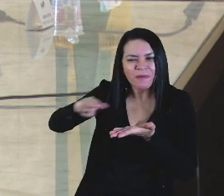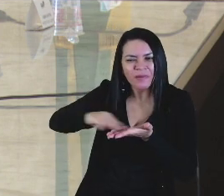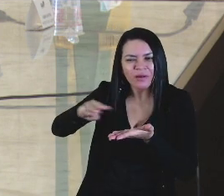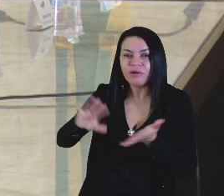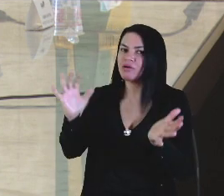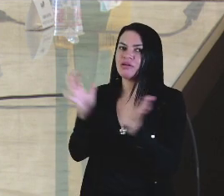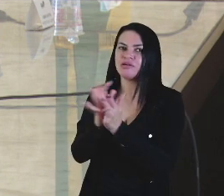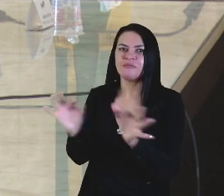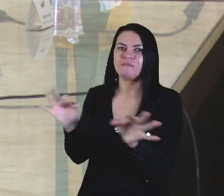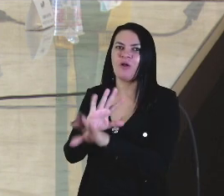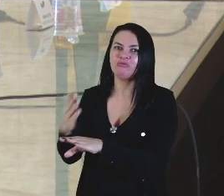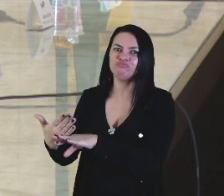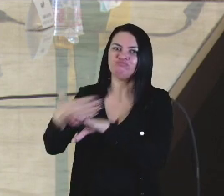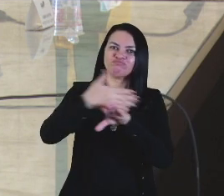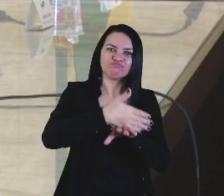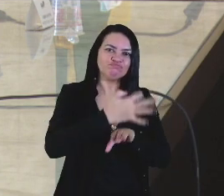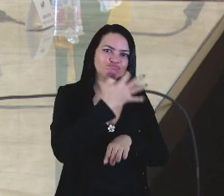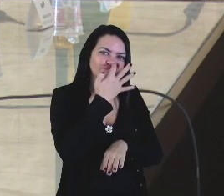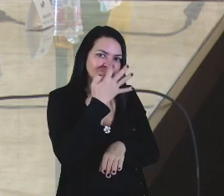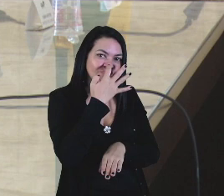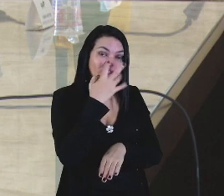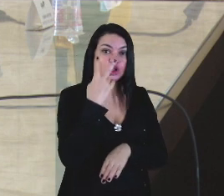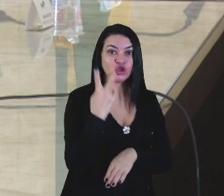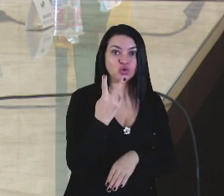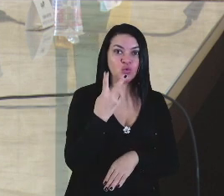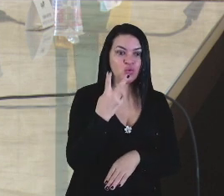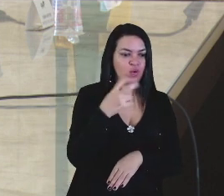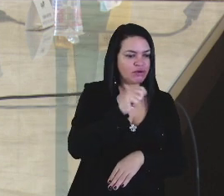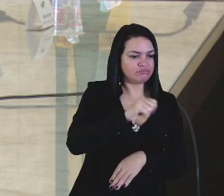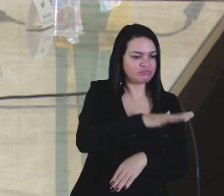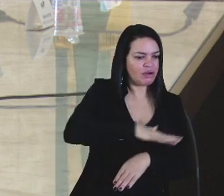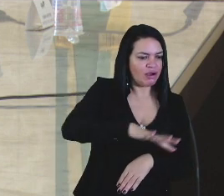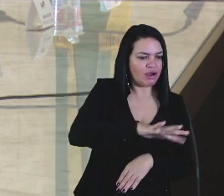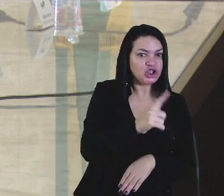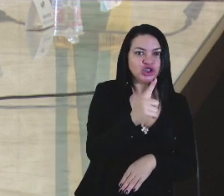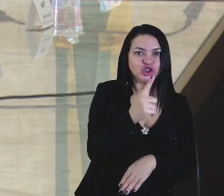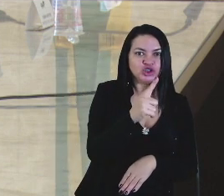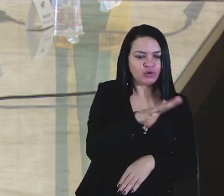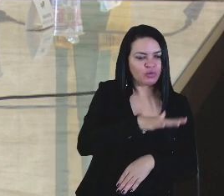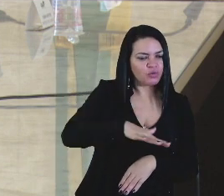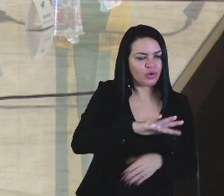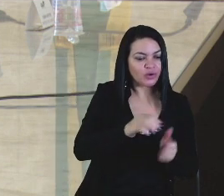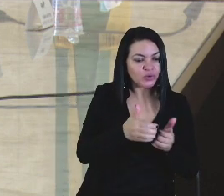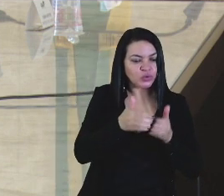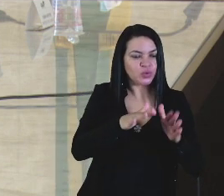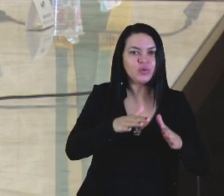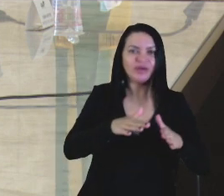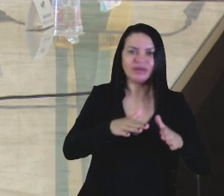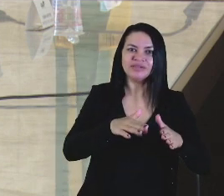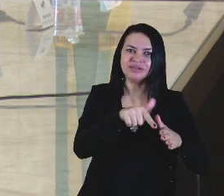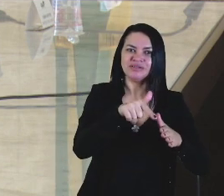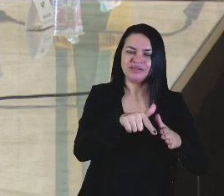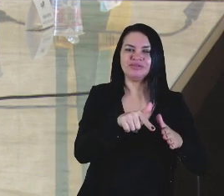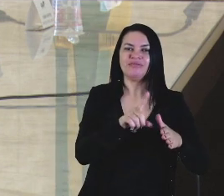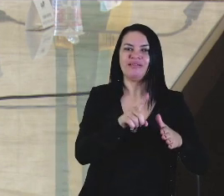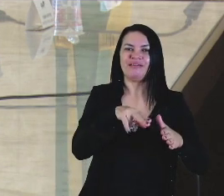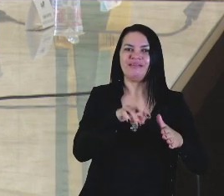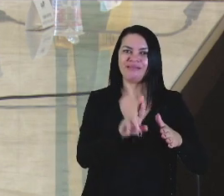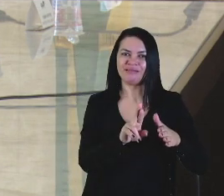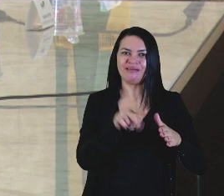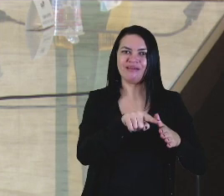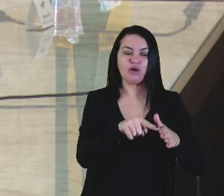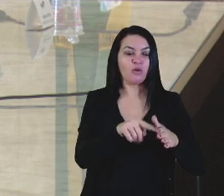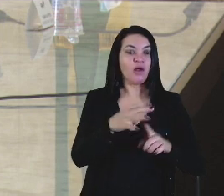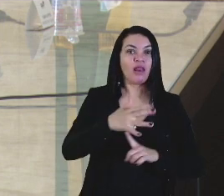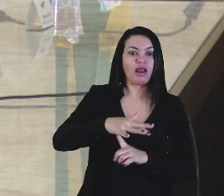equipe foi, enfim. Caxias será contemplada em duas áreas distintas, governador, geograficamente, no início da cidade, ali no DNR, para